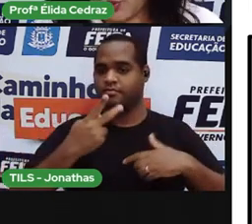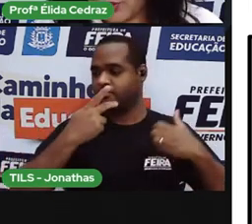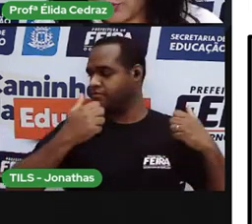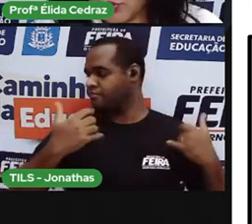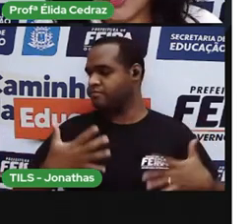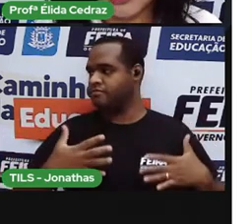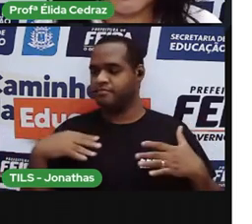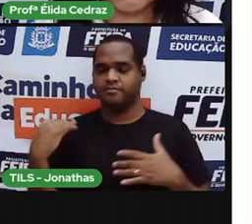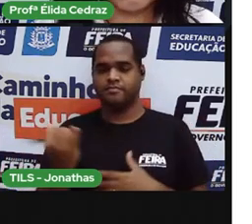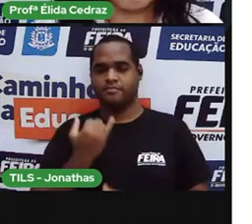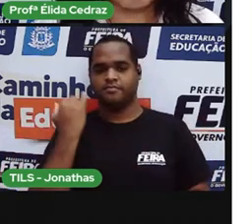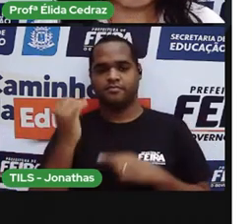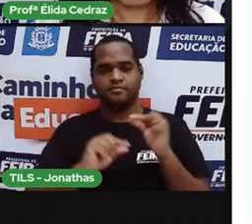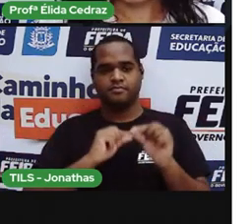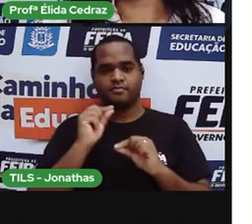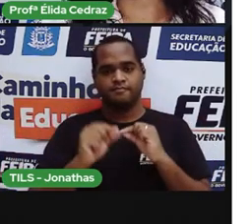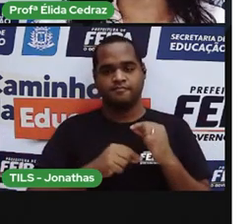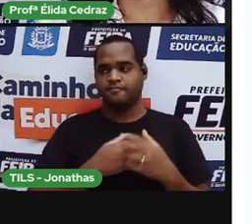muito importantes.